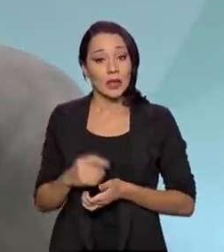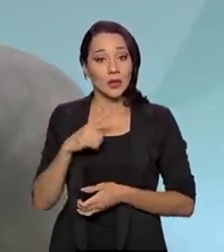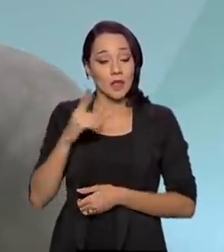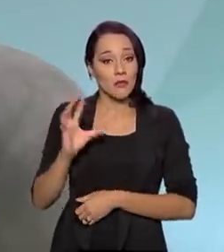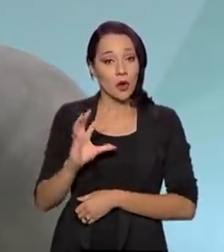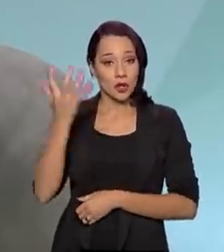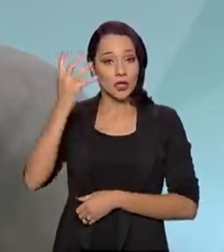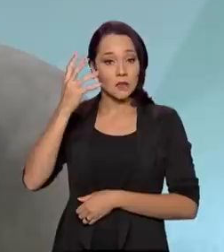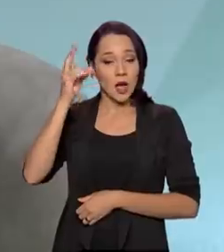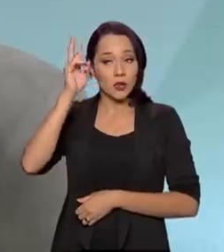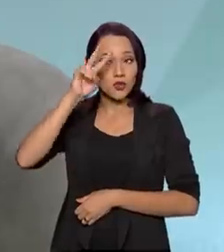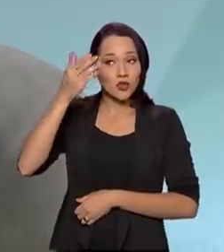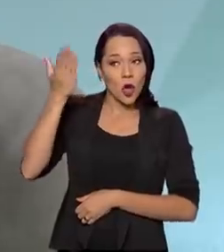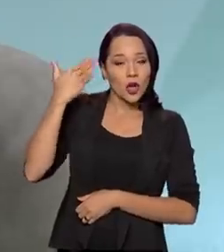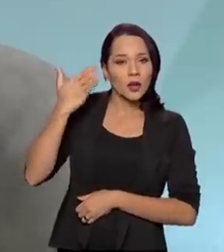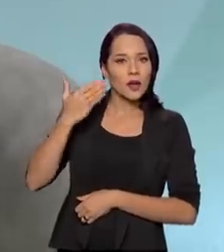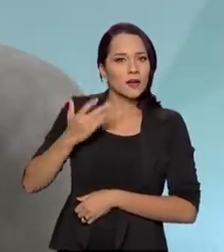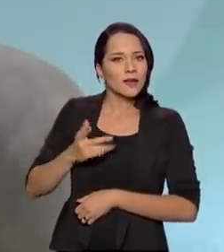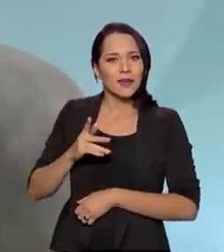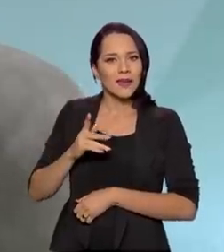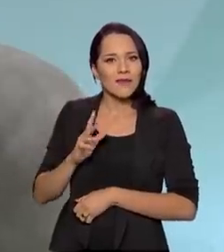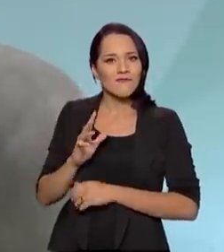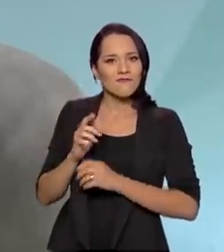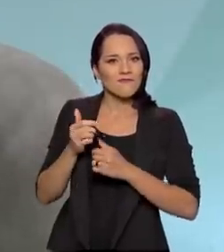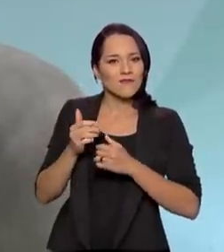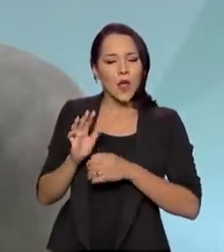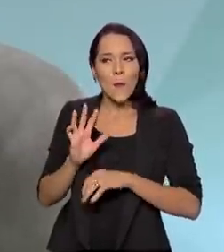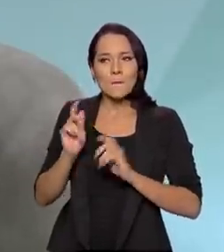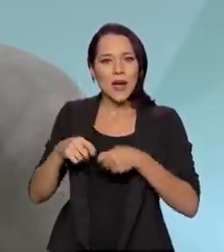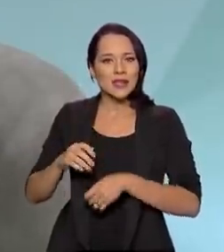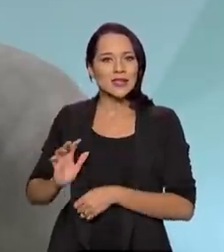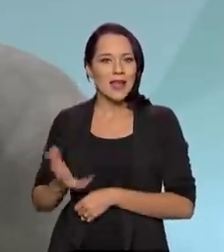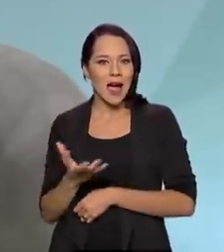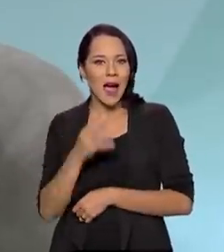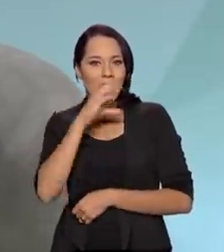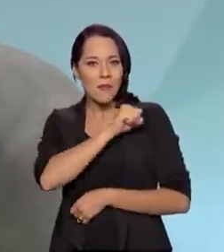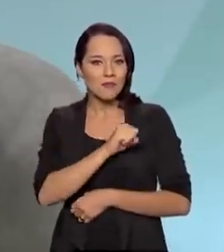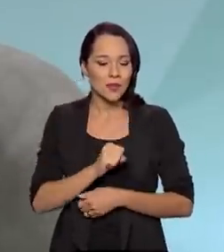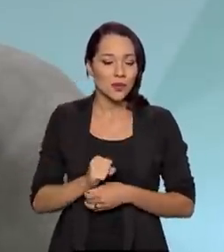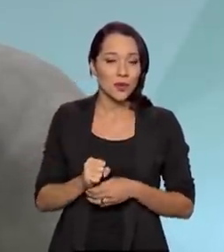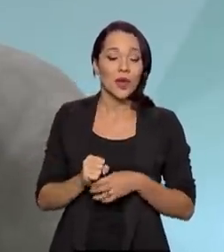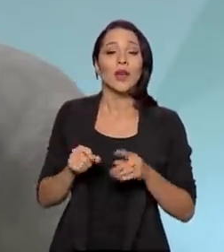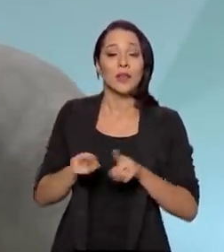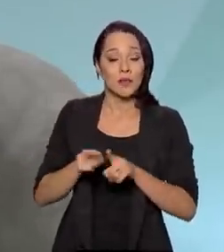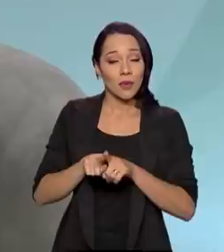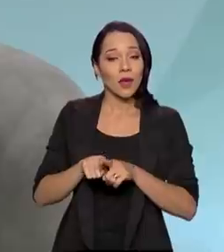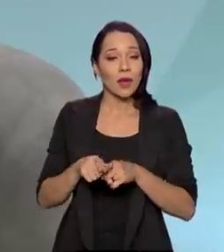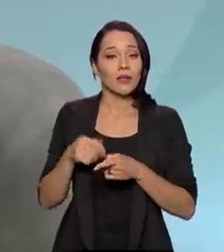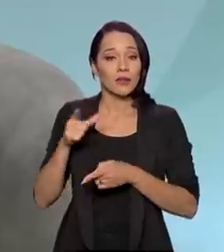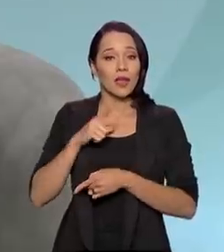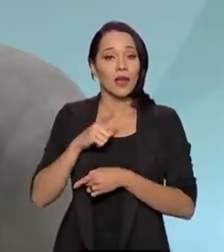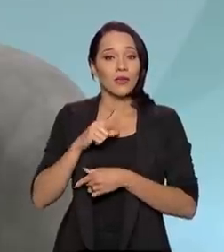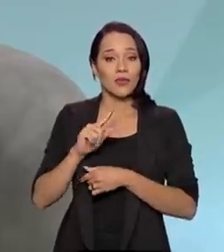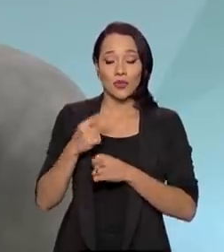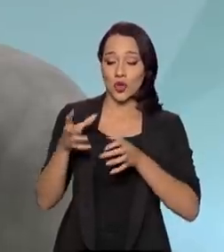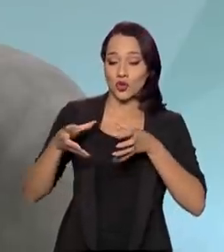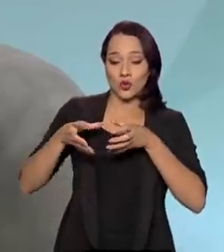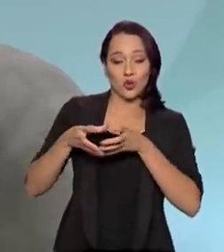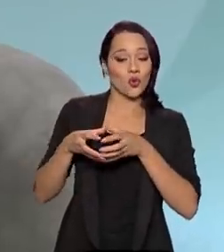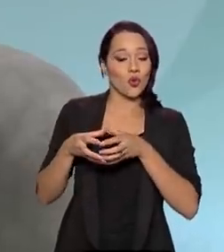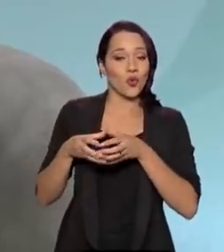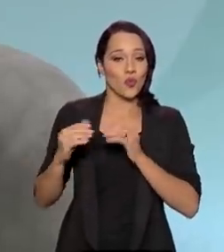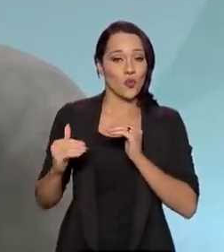histórico que apressou isso e acabou dando a uma boa parte da nossa elite